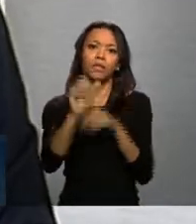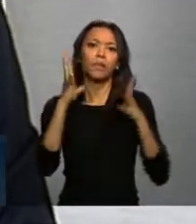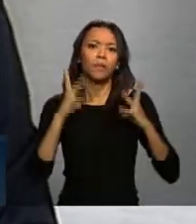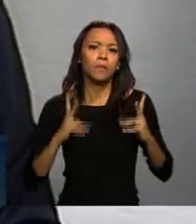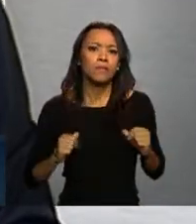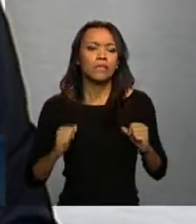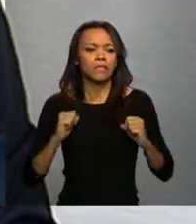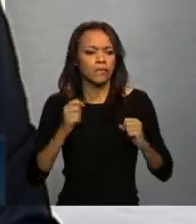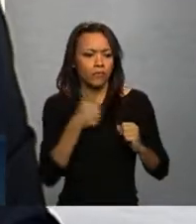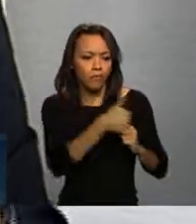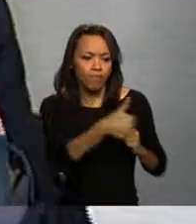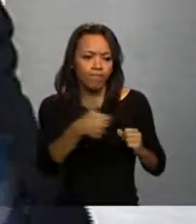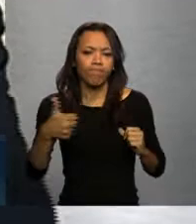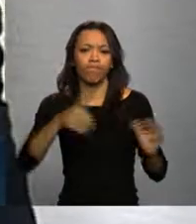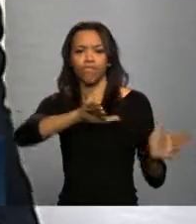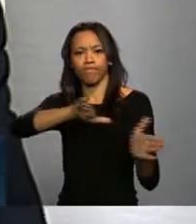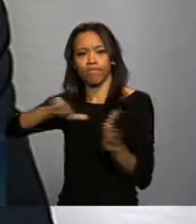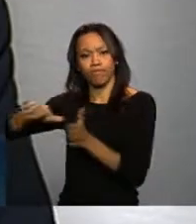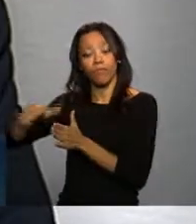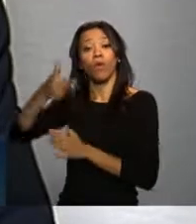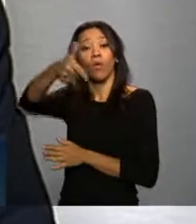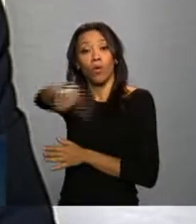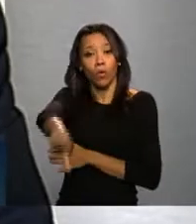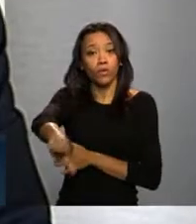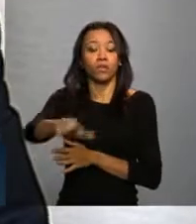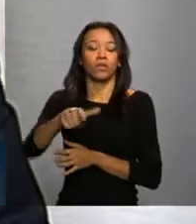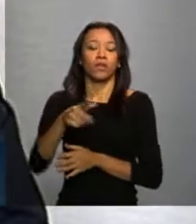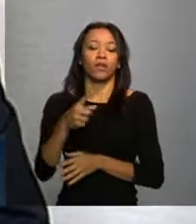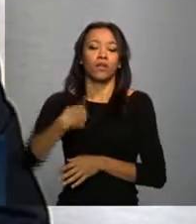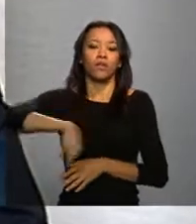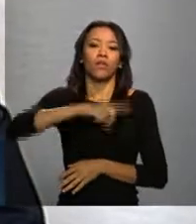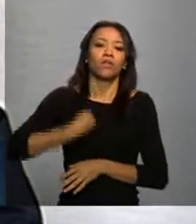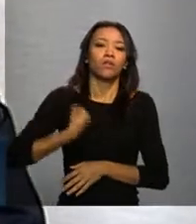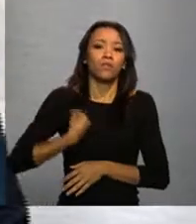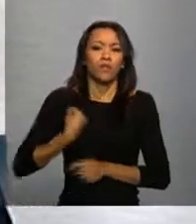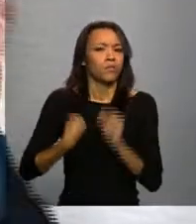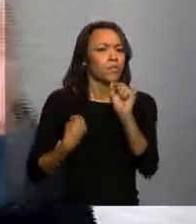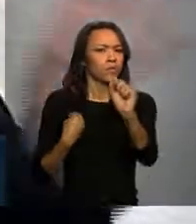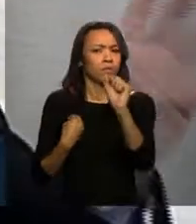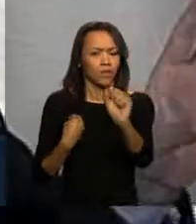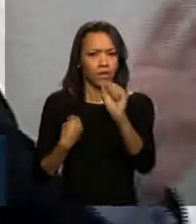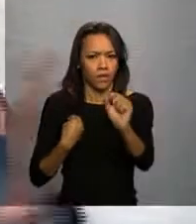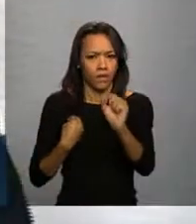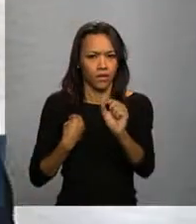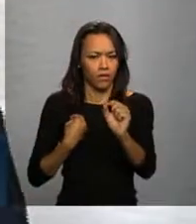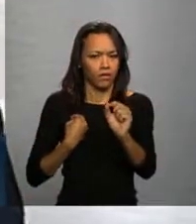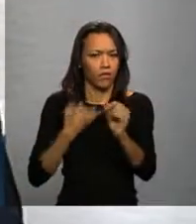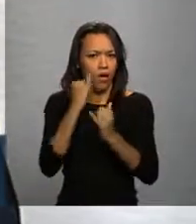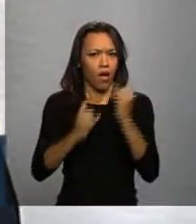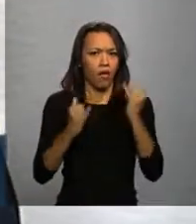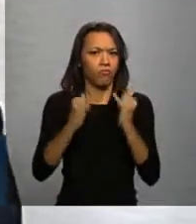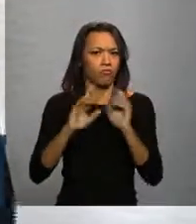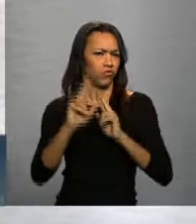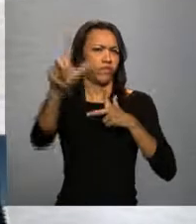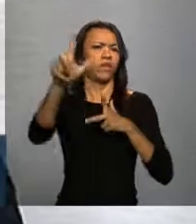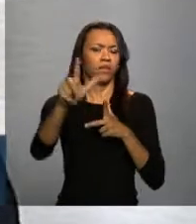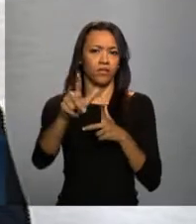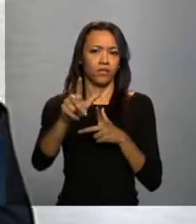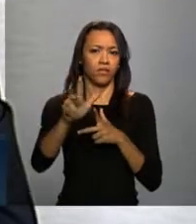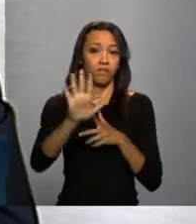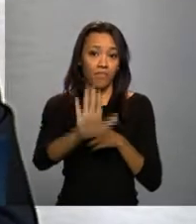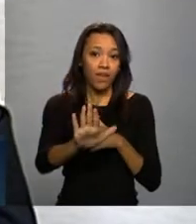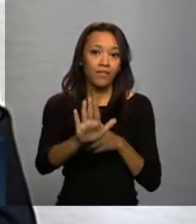vivemos uma situação relativamente excepcional, excepcional de diferente, mas que